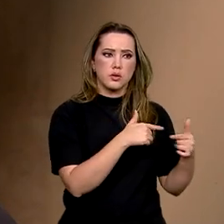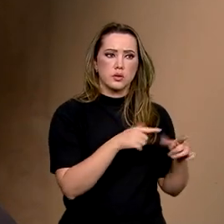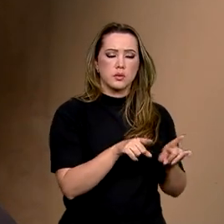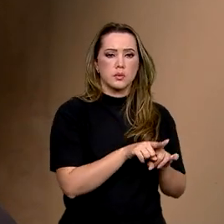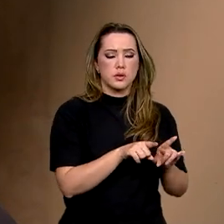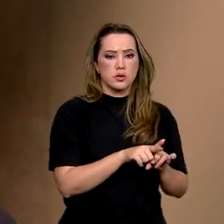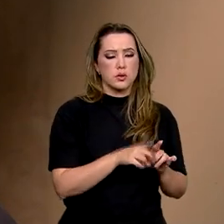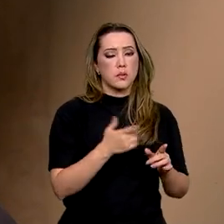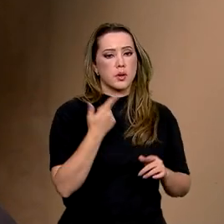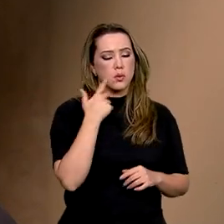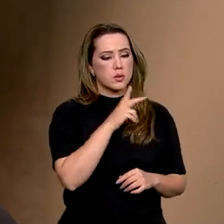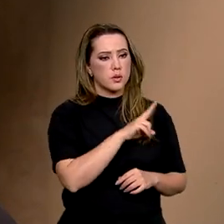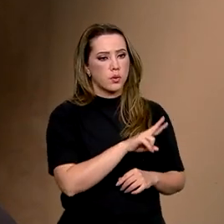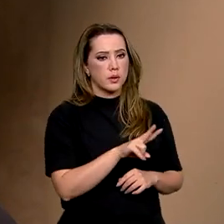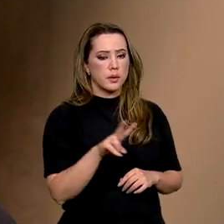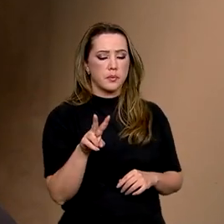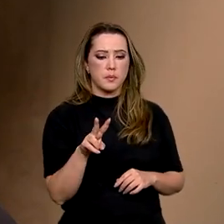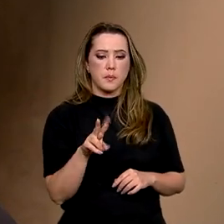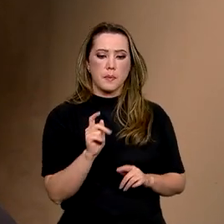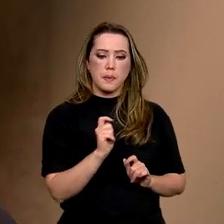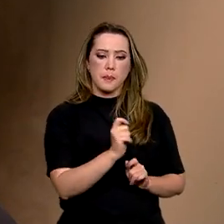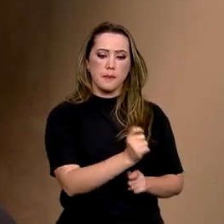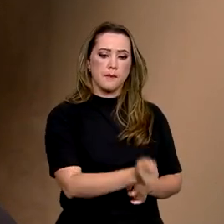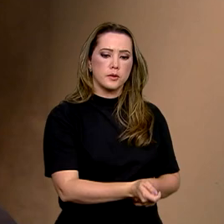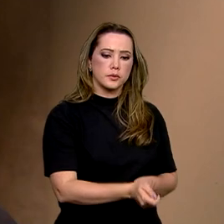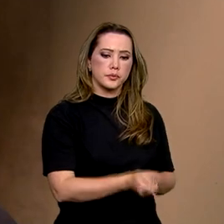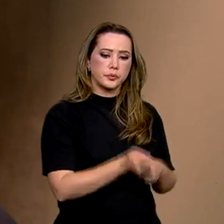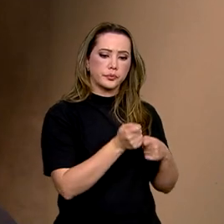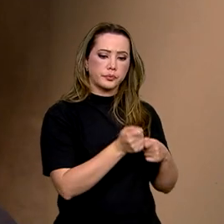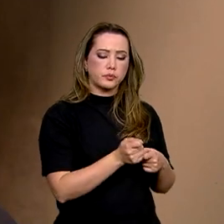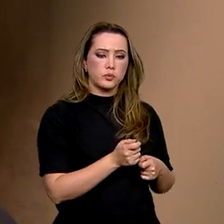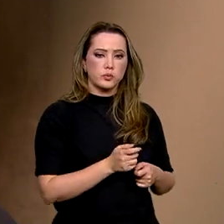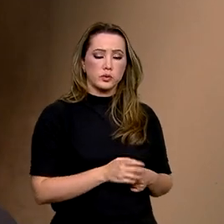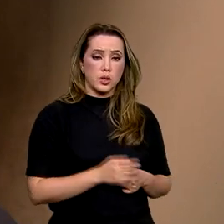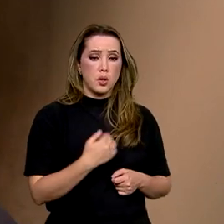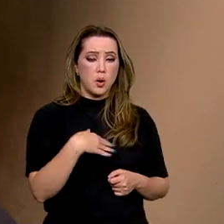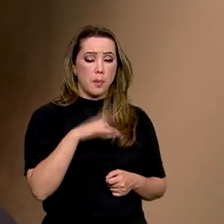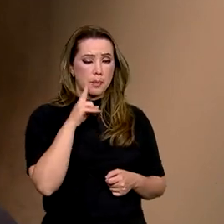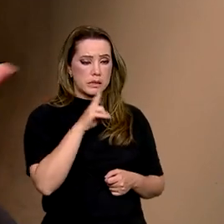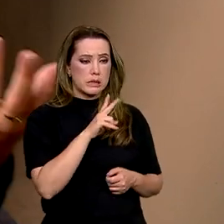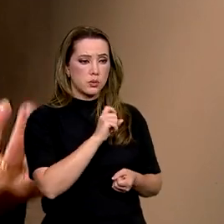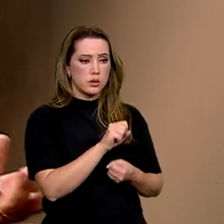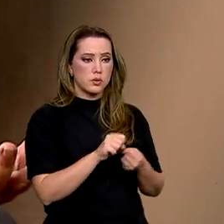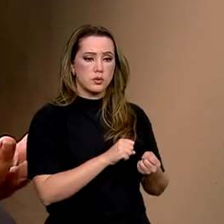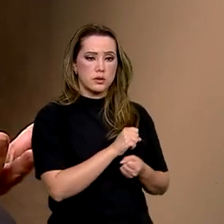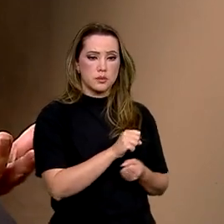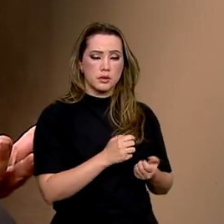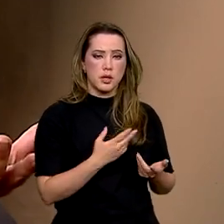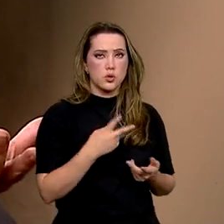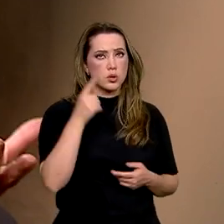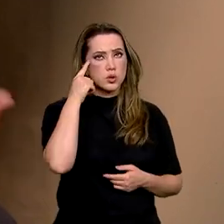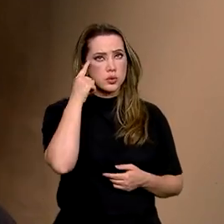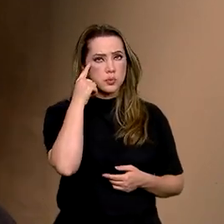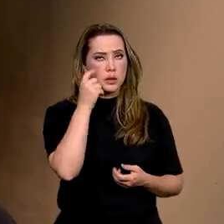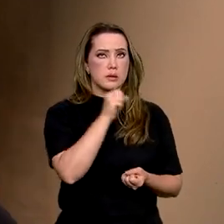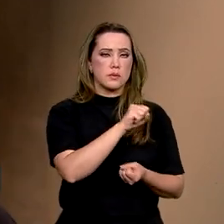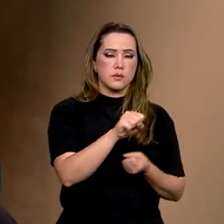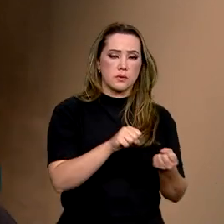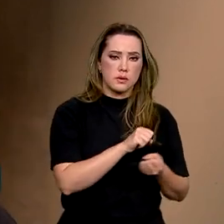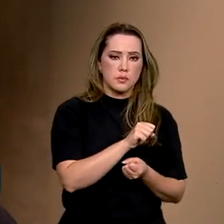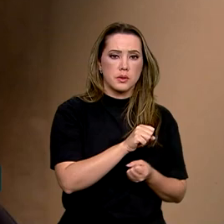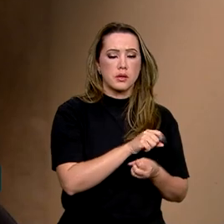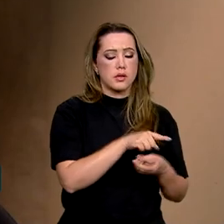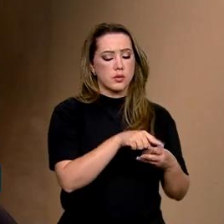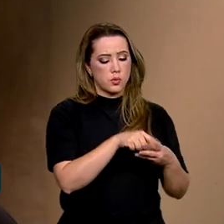a pesca ser olhada, ter vista com o olhar da sustentabilidade. Quando a gente fala de sustentabilidade, é um